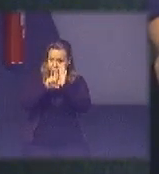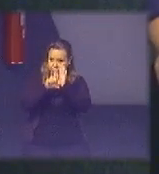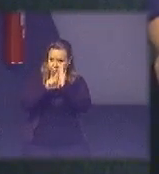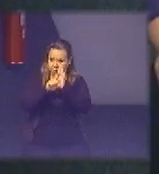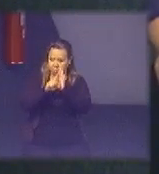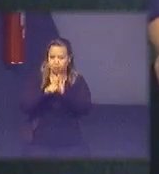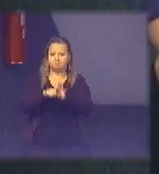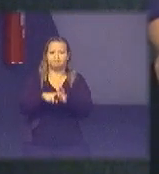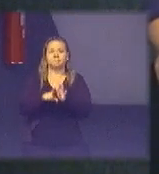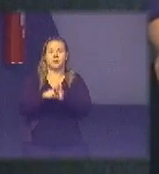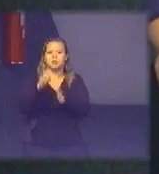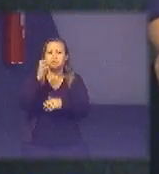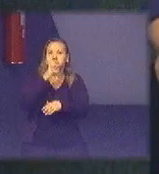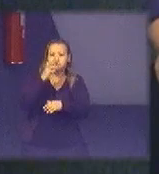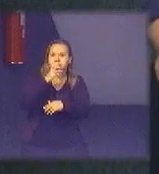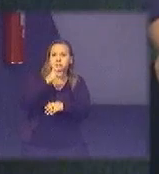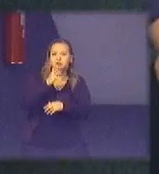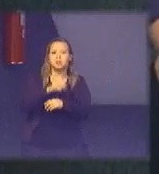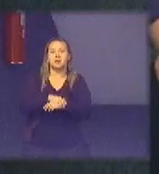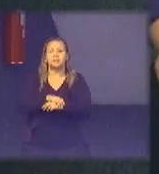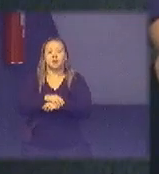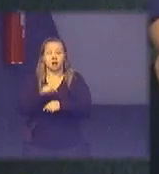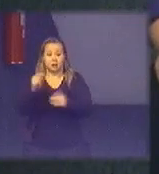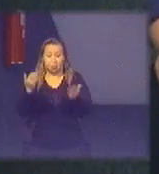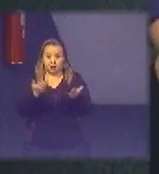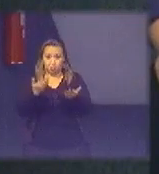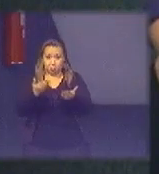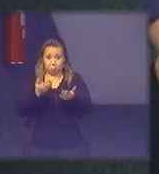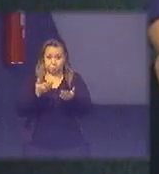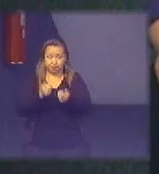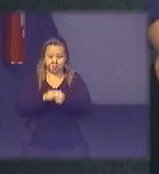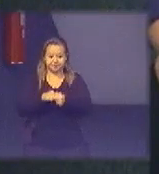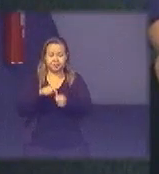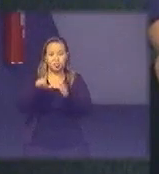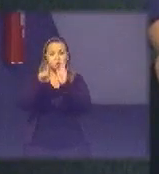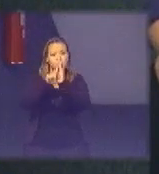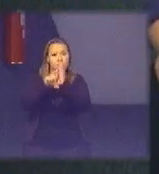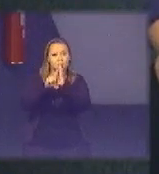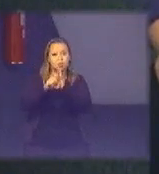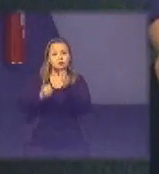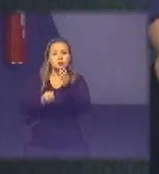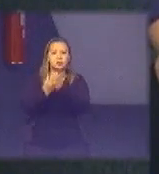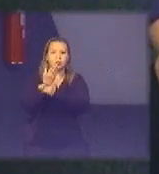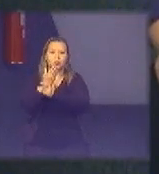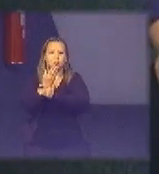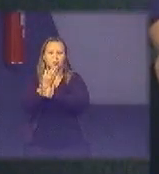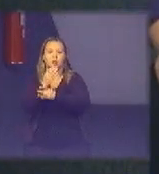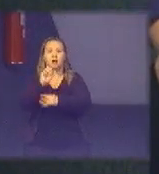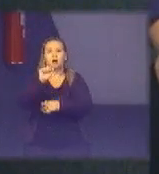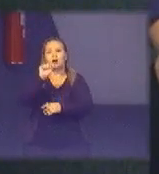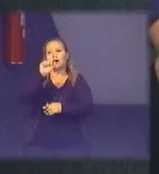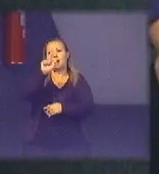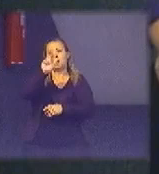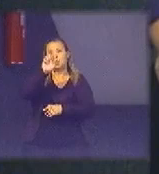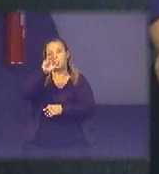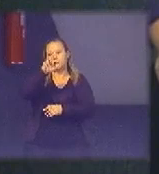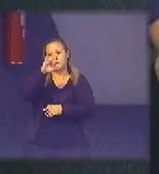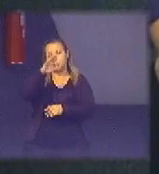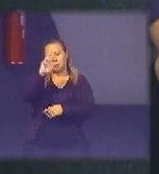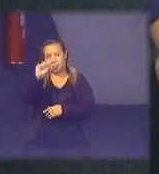foi convertida em lei e essa lei que criou a agência nacional de mineração no artigo dela